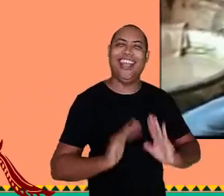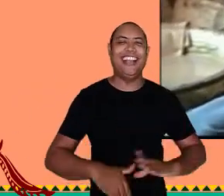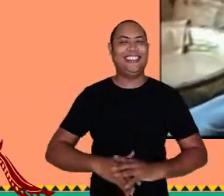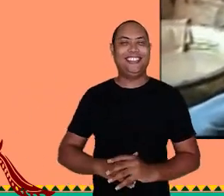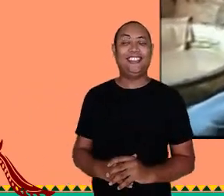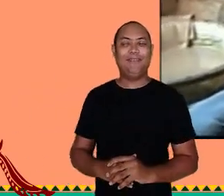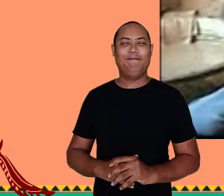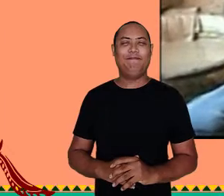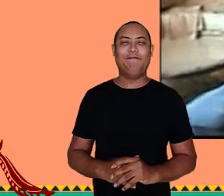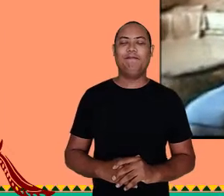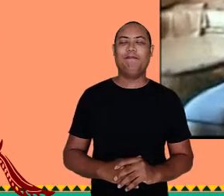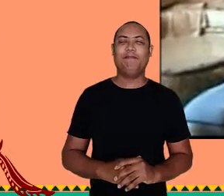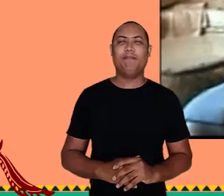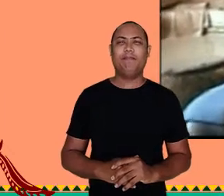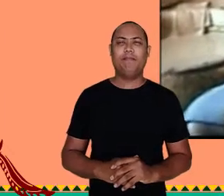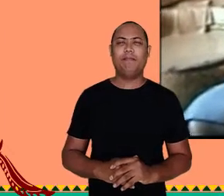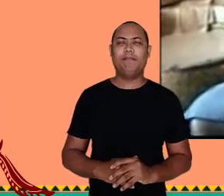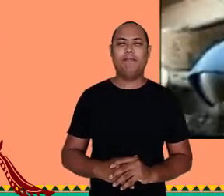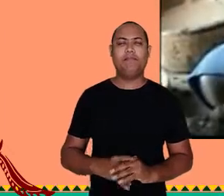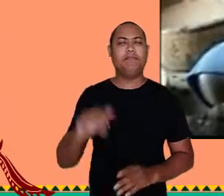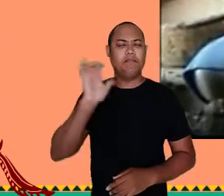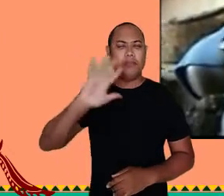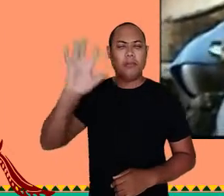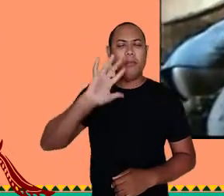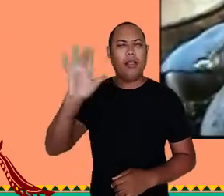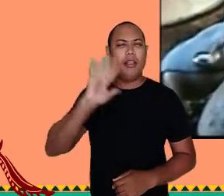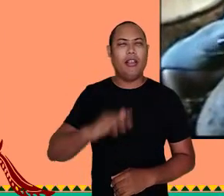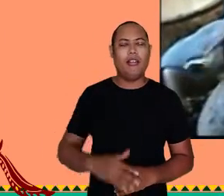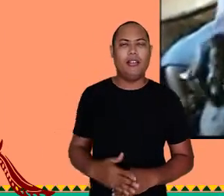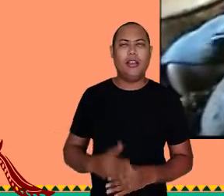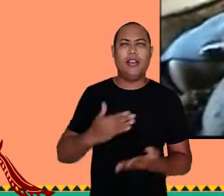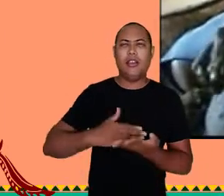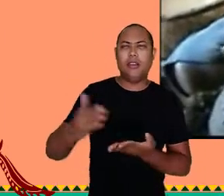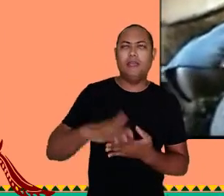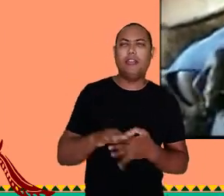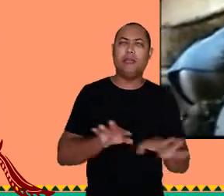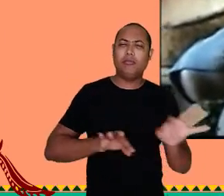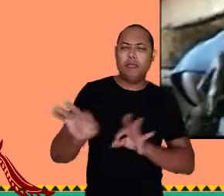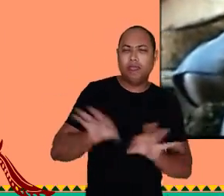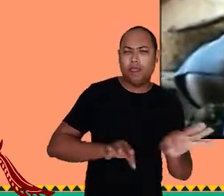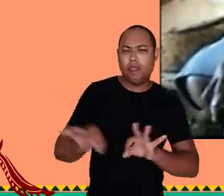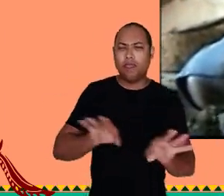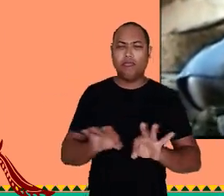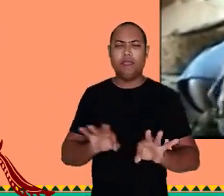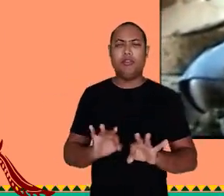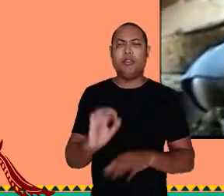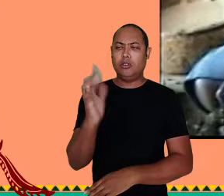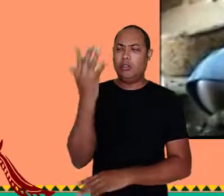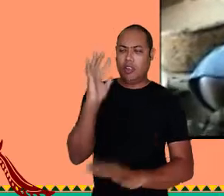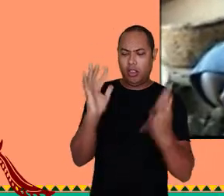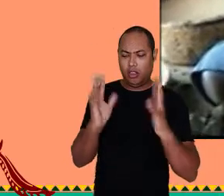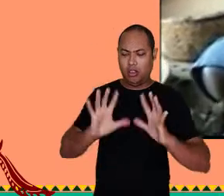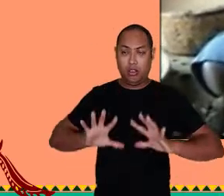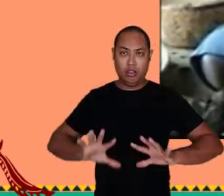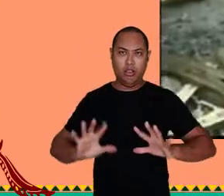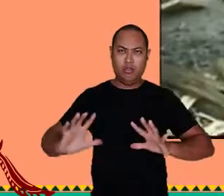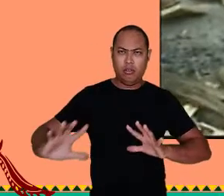estava com o barro no terreiro A gente queima ali No tempo A gente arruma